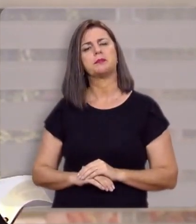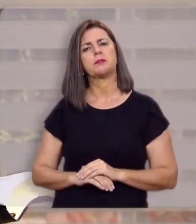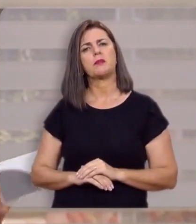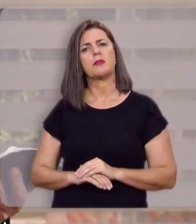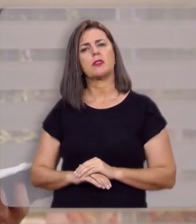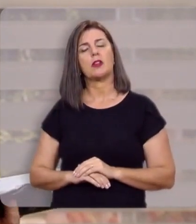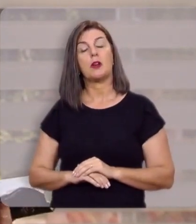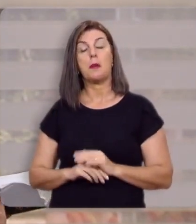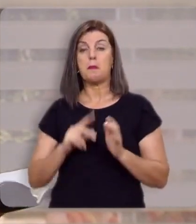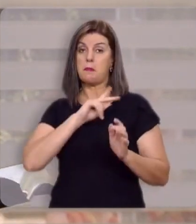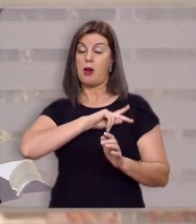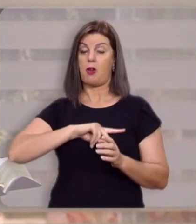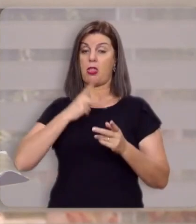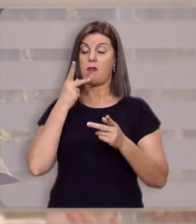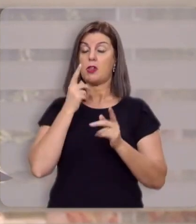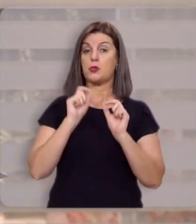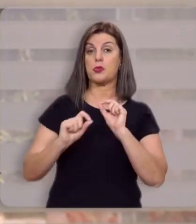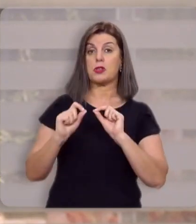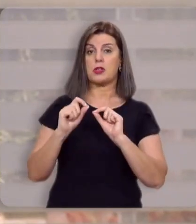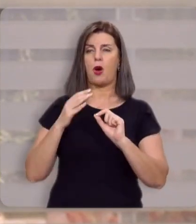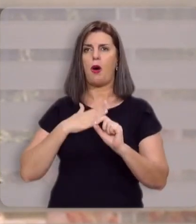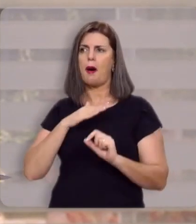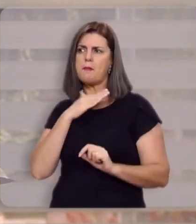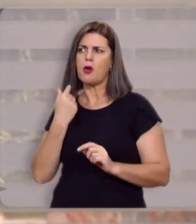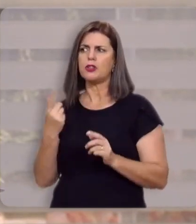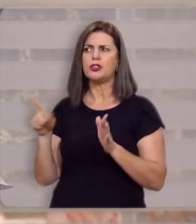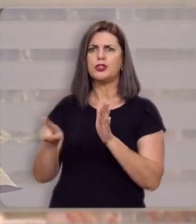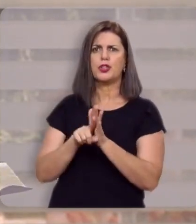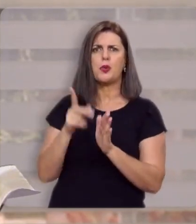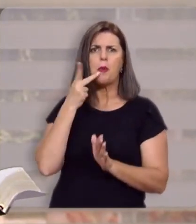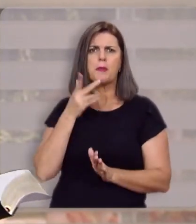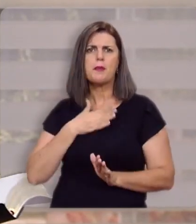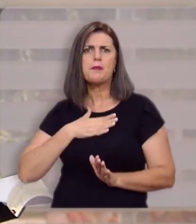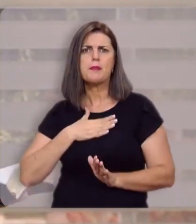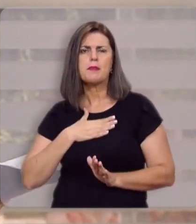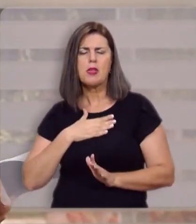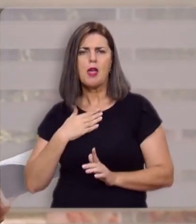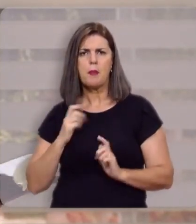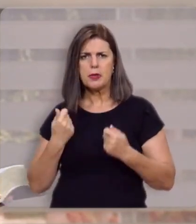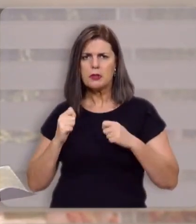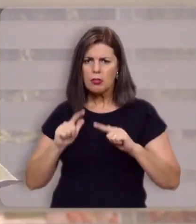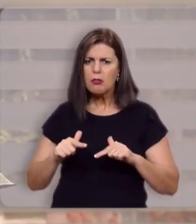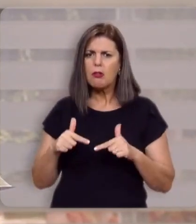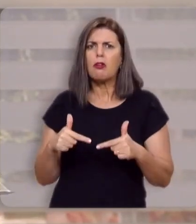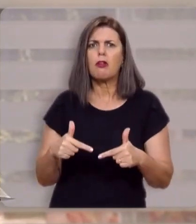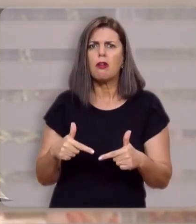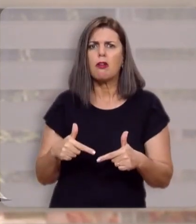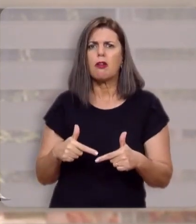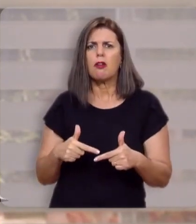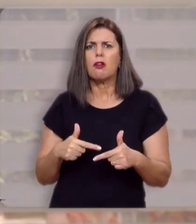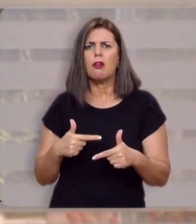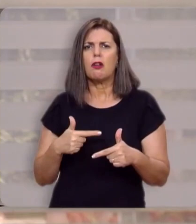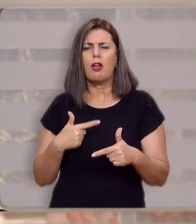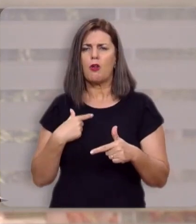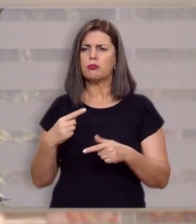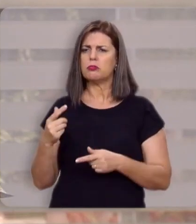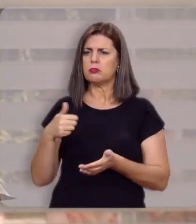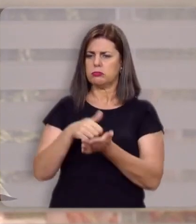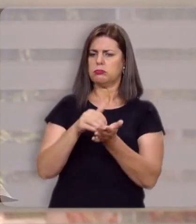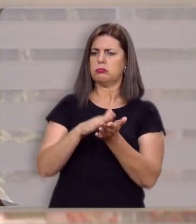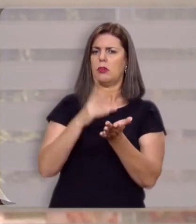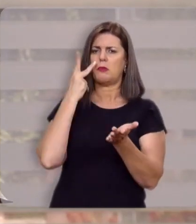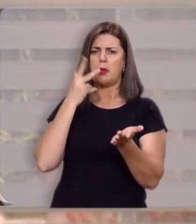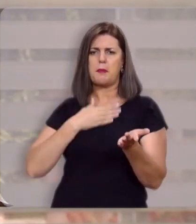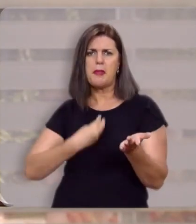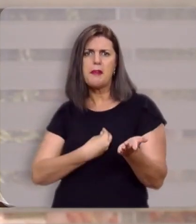O que Paulo está dizendo é o seguinte, olha, a morte chegou. Vou ter que enfrentá-la. Fui condenado.